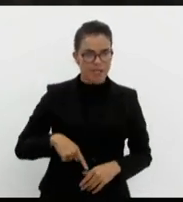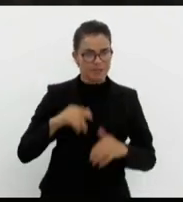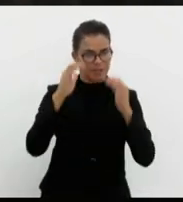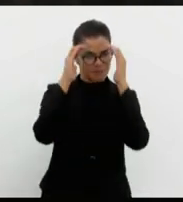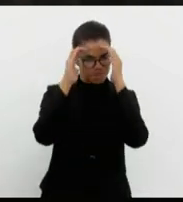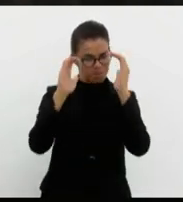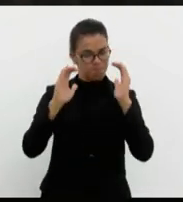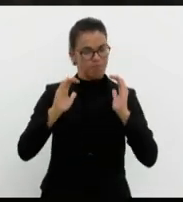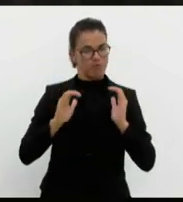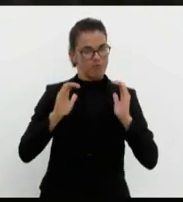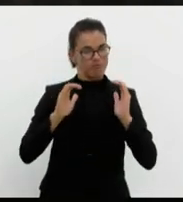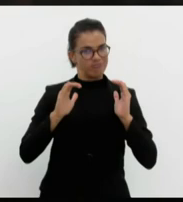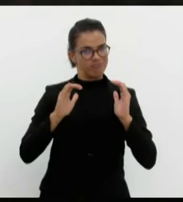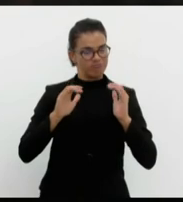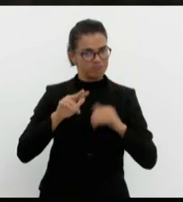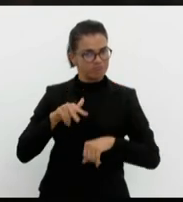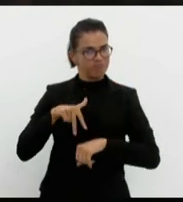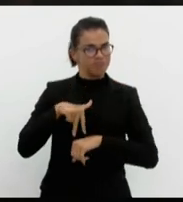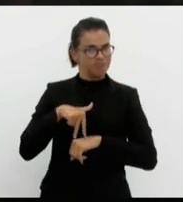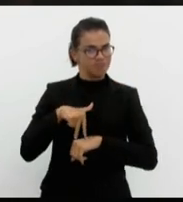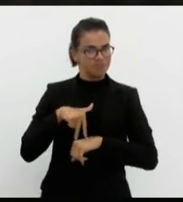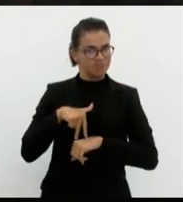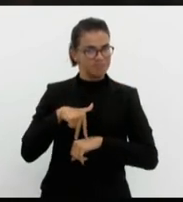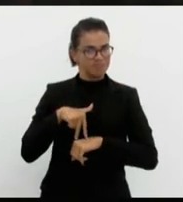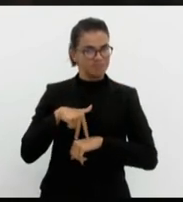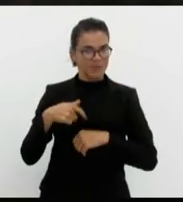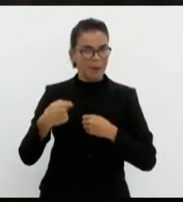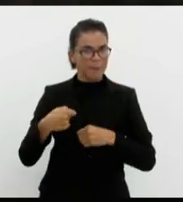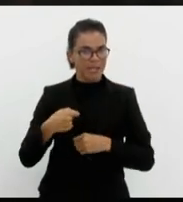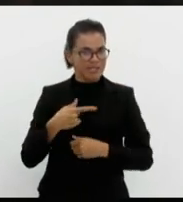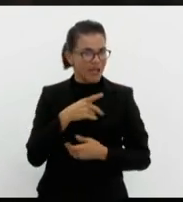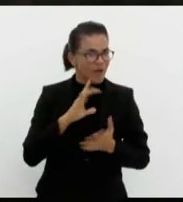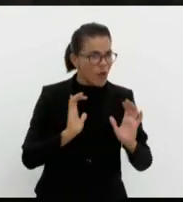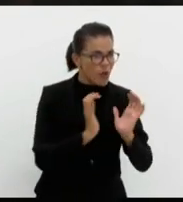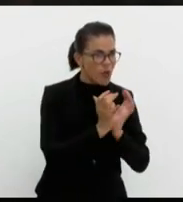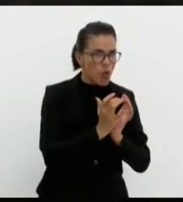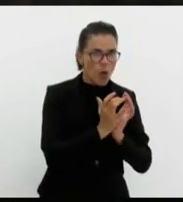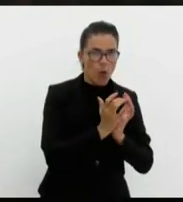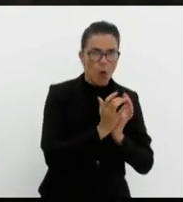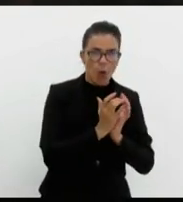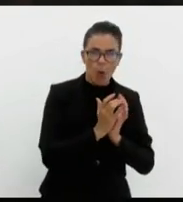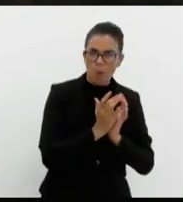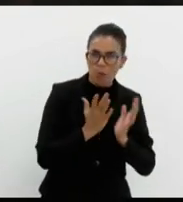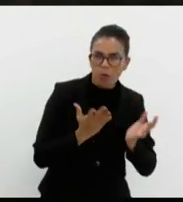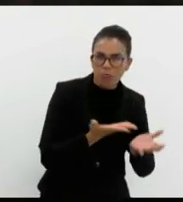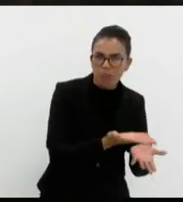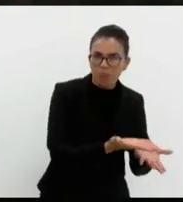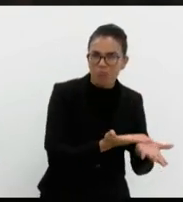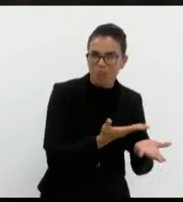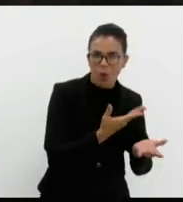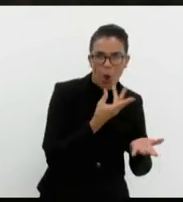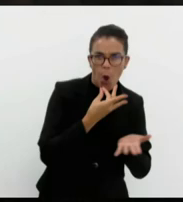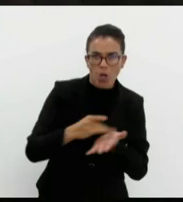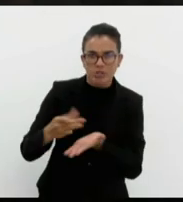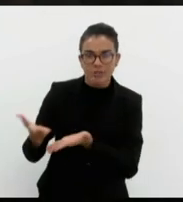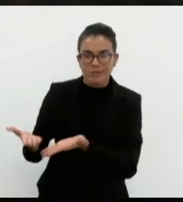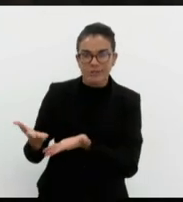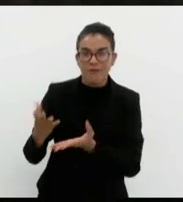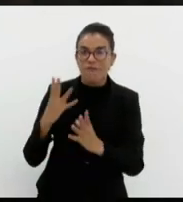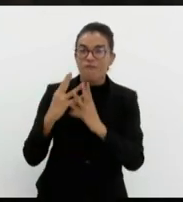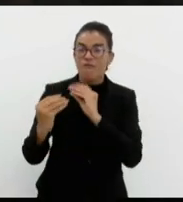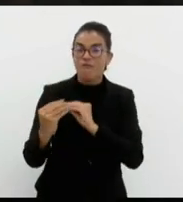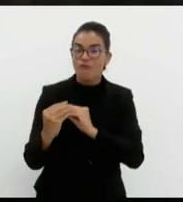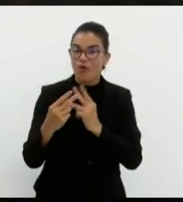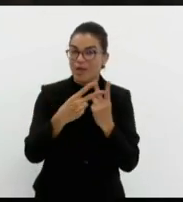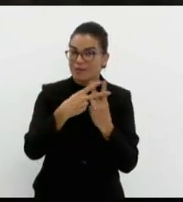realmente é respeitável, tinha que ser odiado por ditadores e grupos terroristas. só esse ano, fuga de presos.